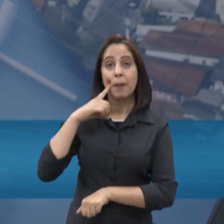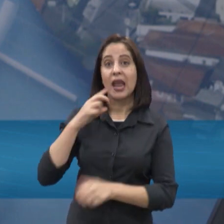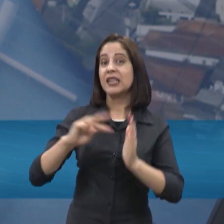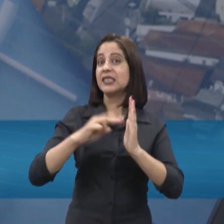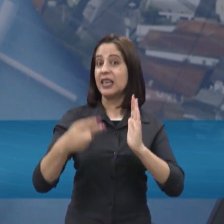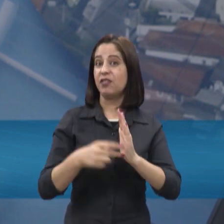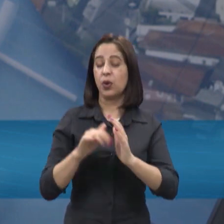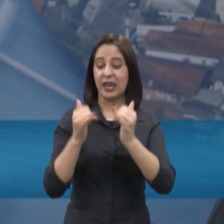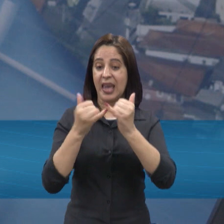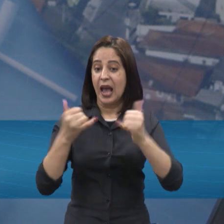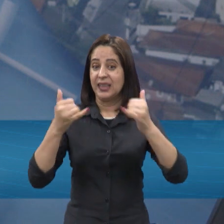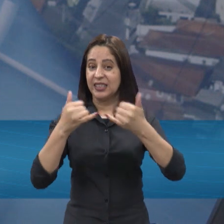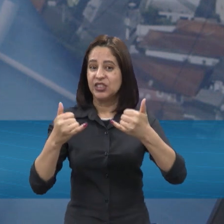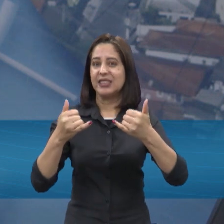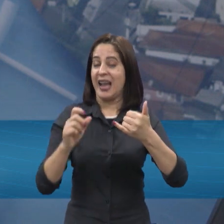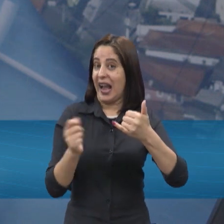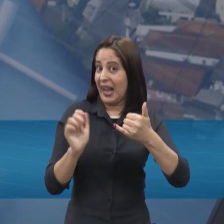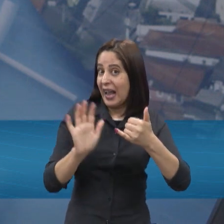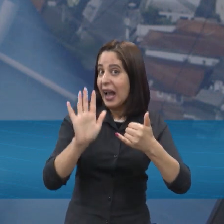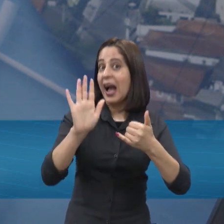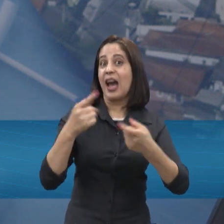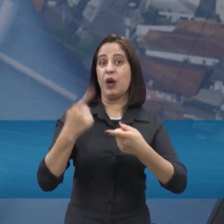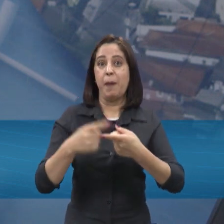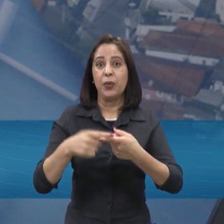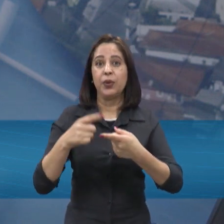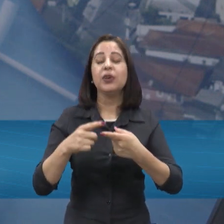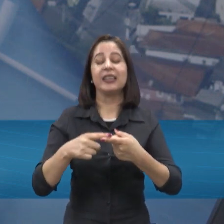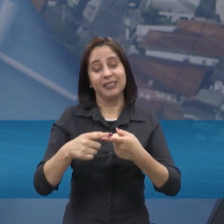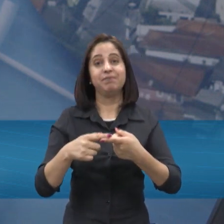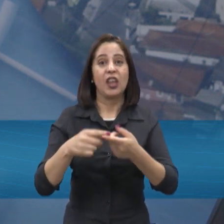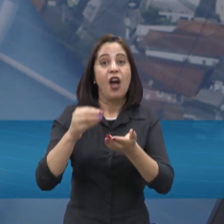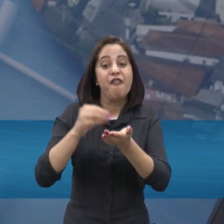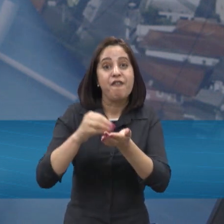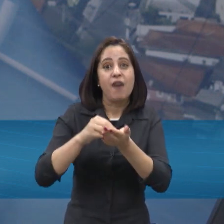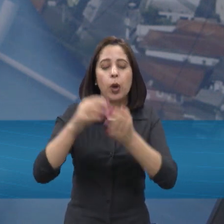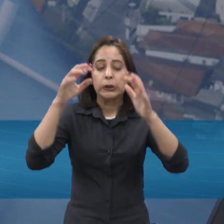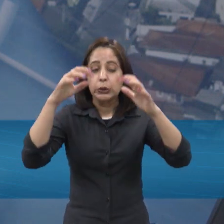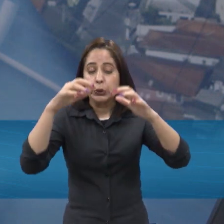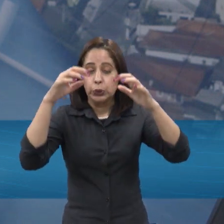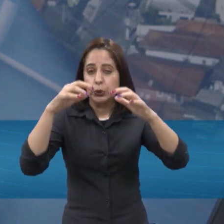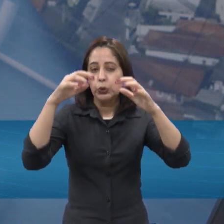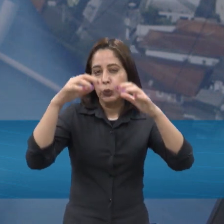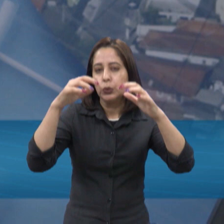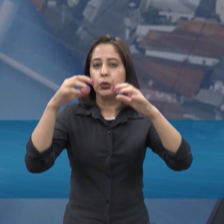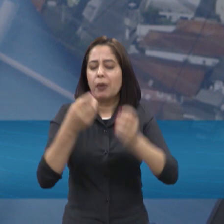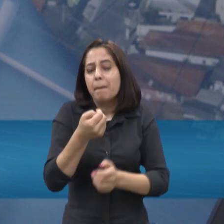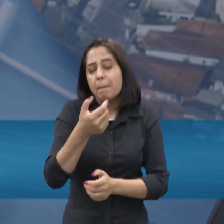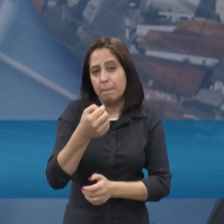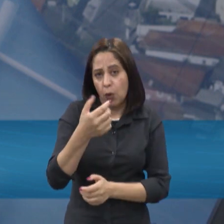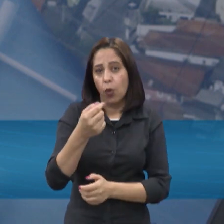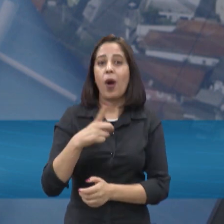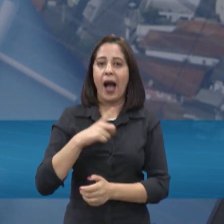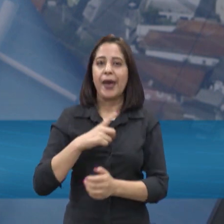energia tá um pouco mais cara devido a menor disponibilidade de água, e aí é um pequeno acréscimo, reajuste